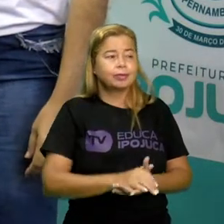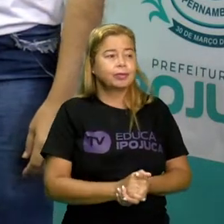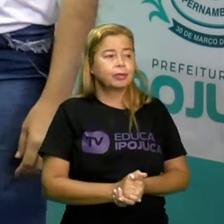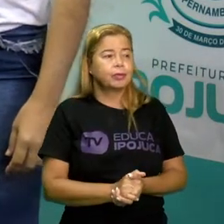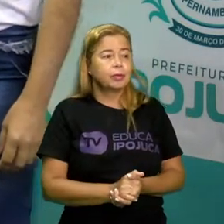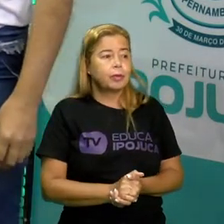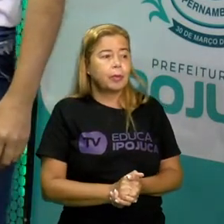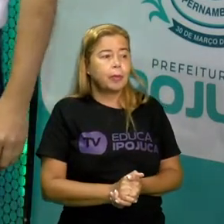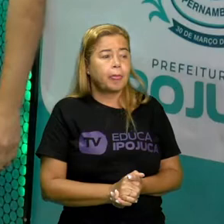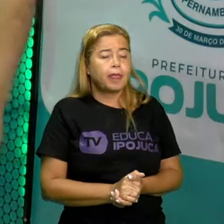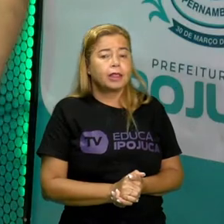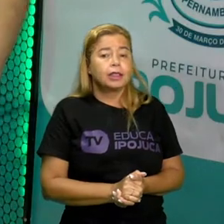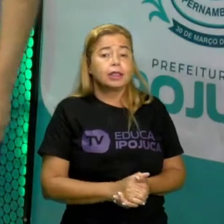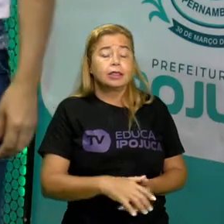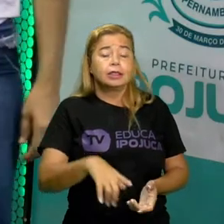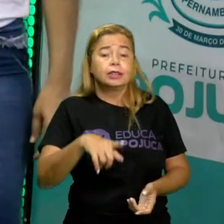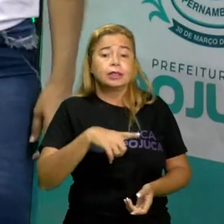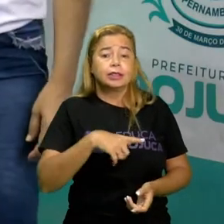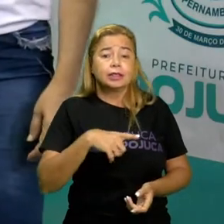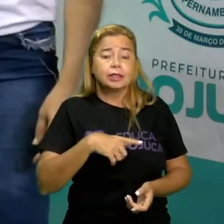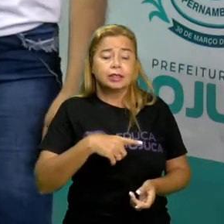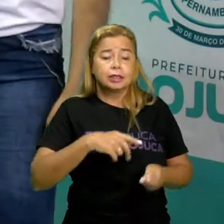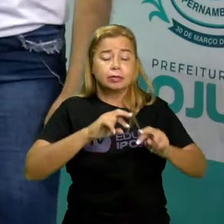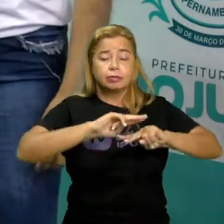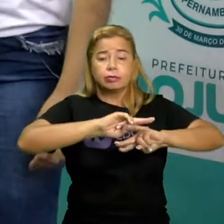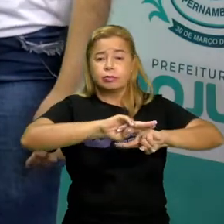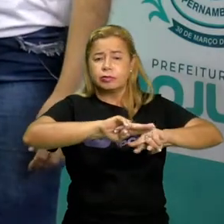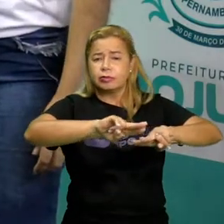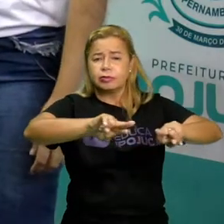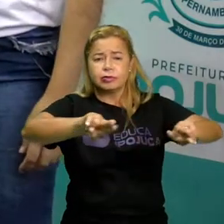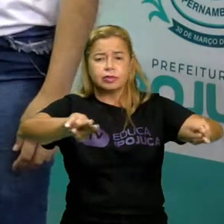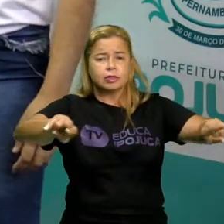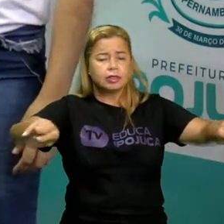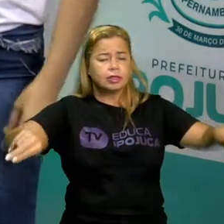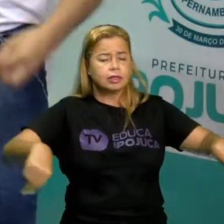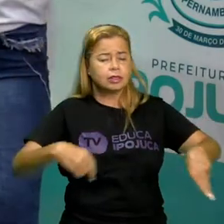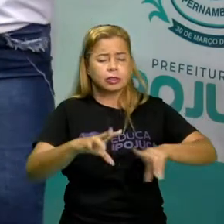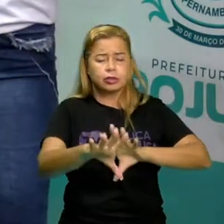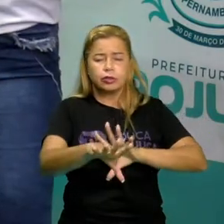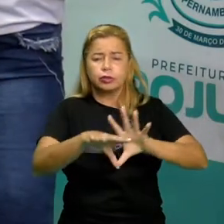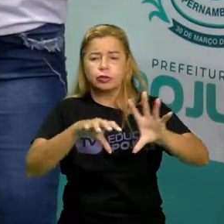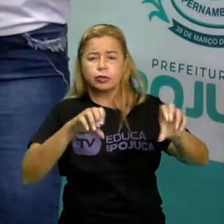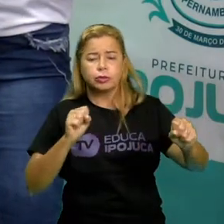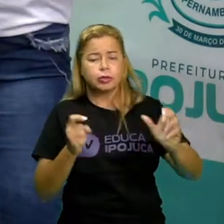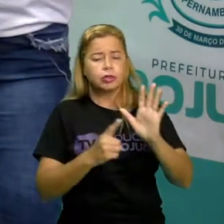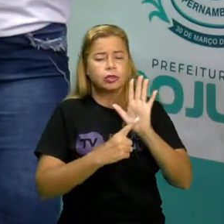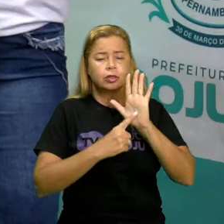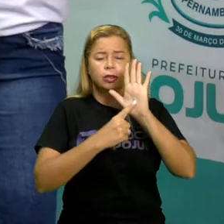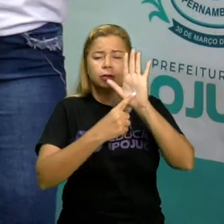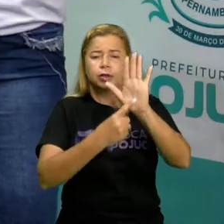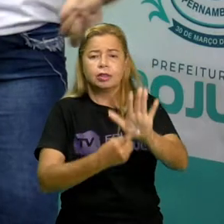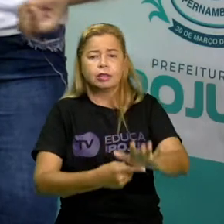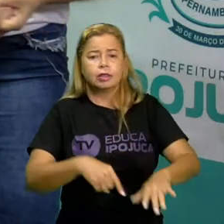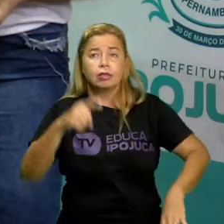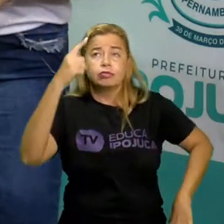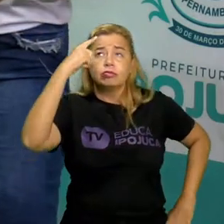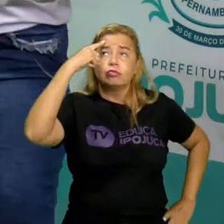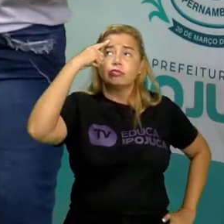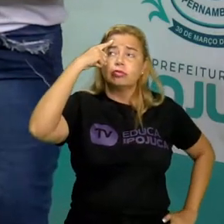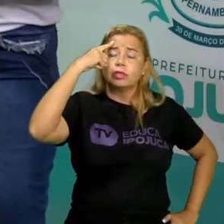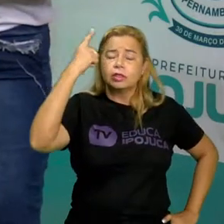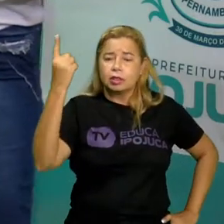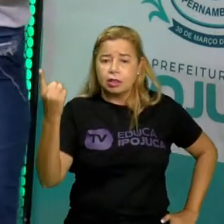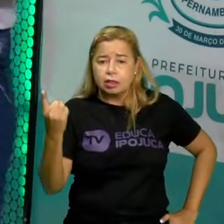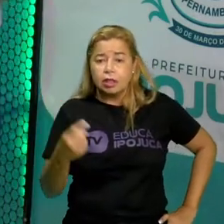bom existe diversas formas de representar ideias seja elas por